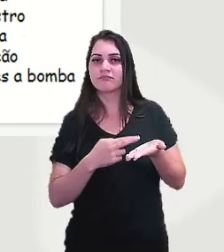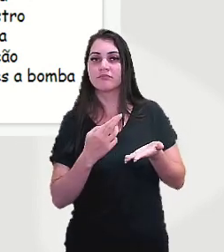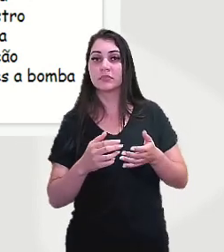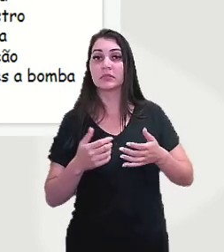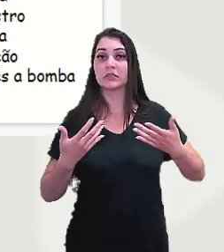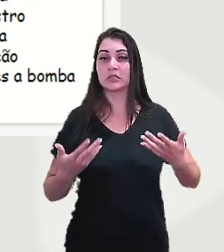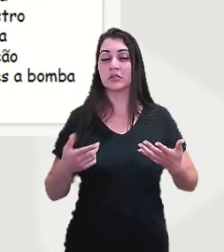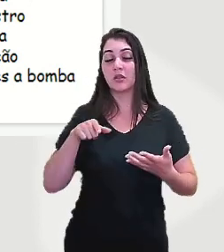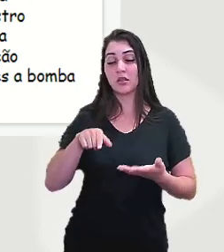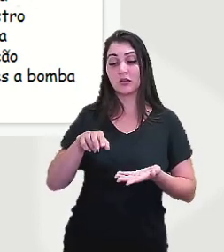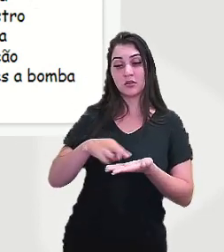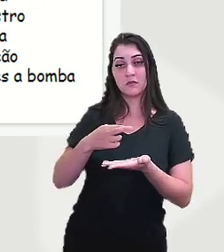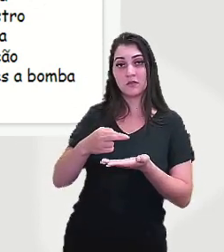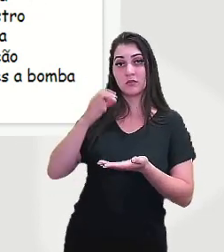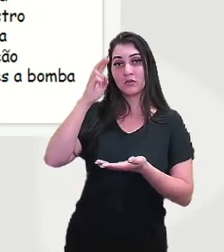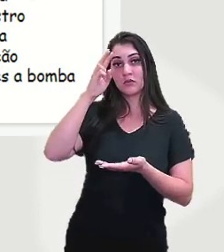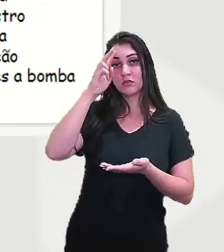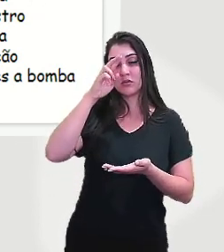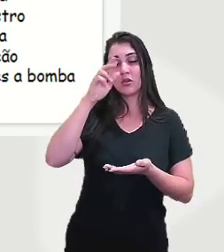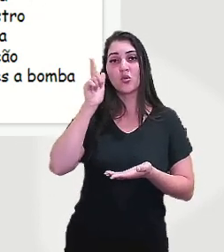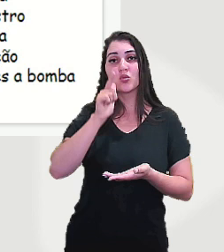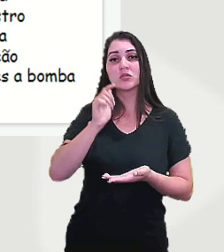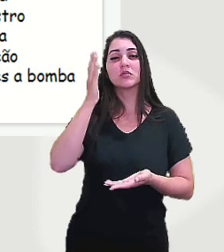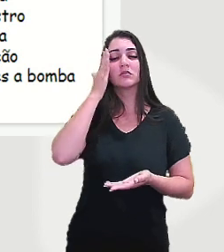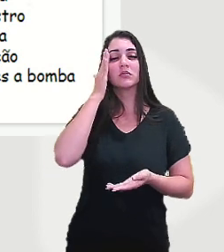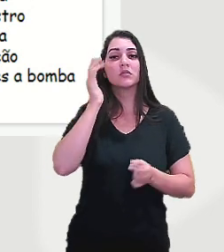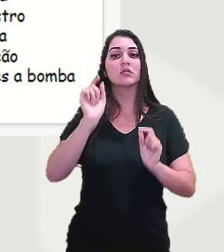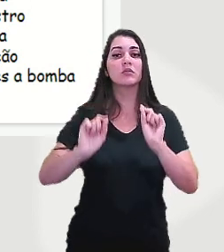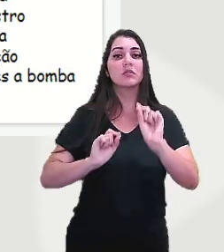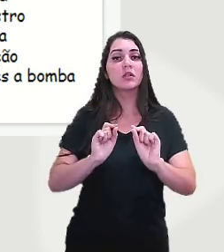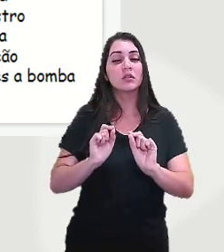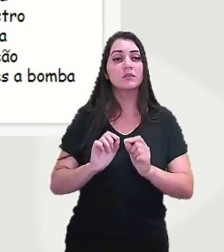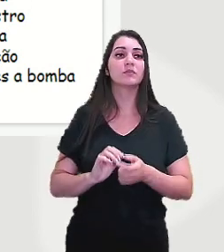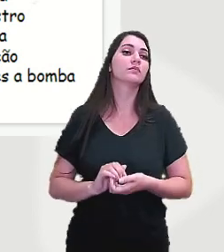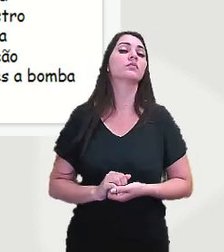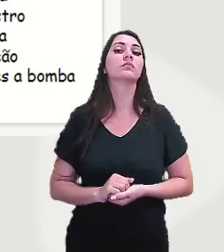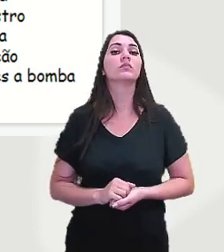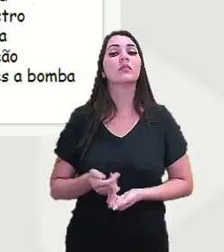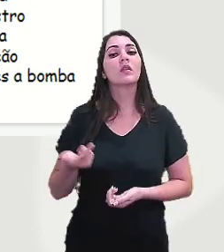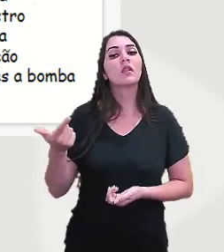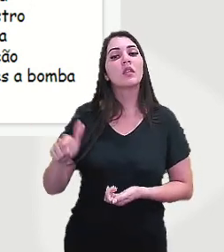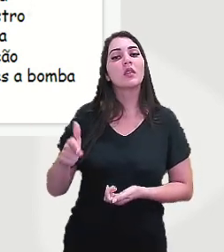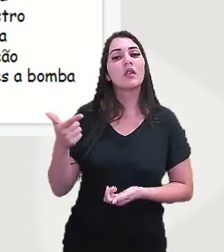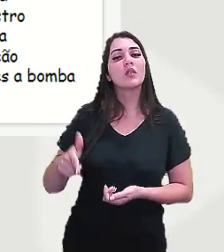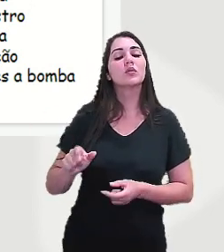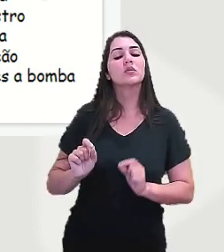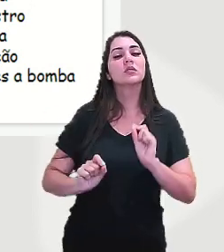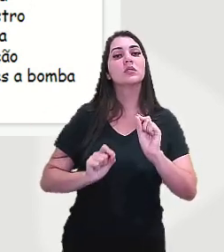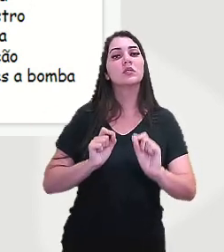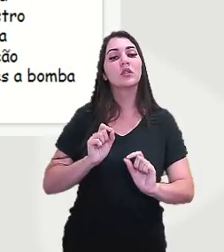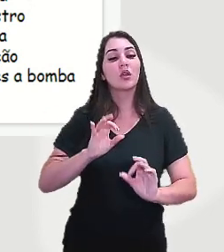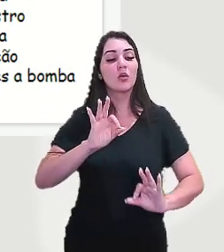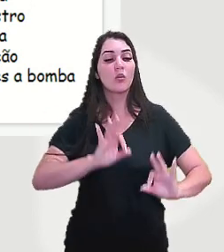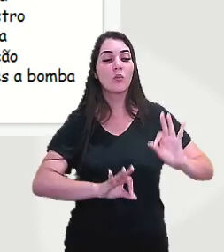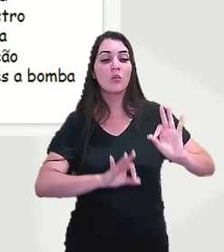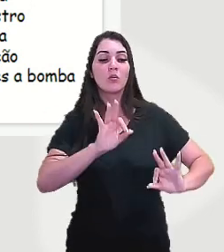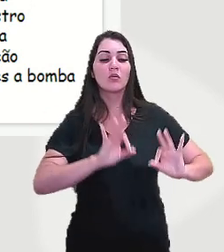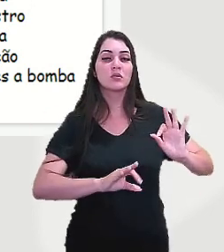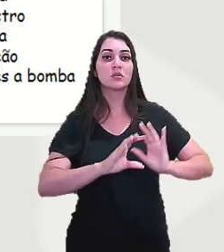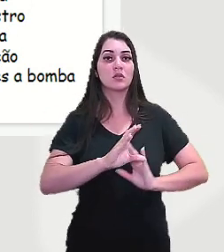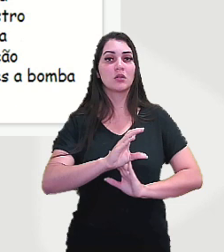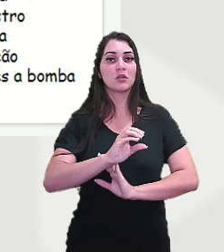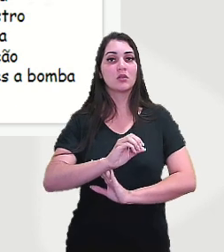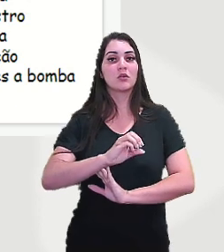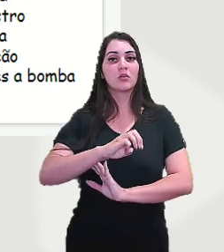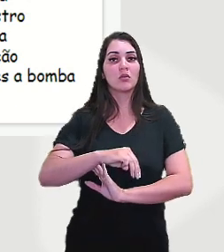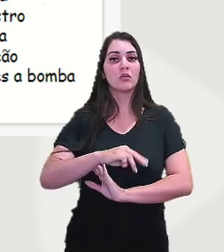então, nessa revisão da história, a gente consegue compreender que não tinha essa questão de organização comunista